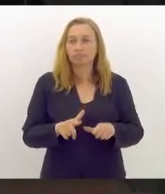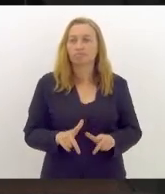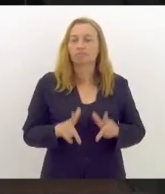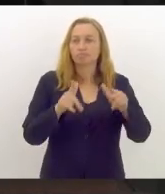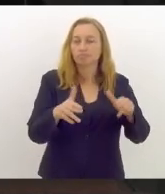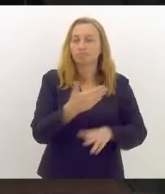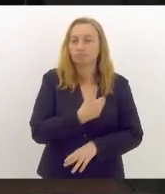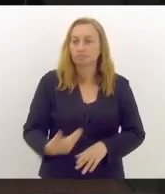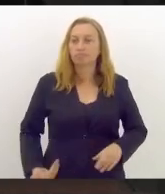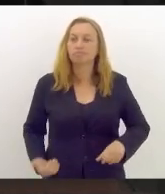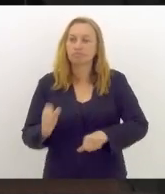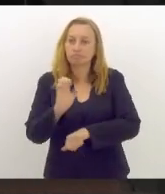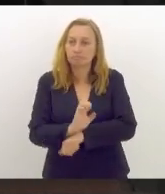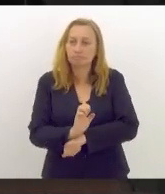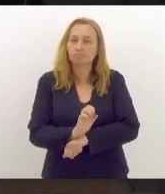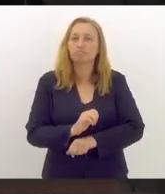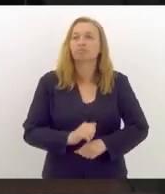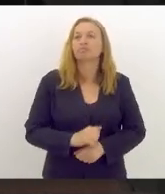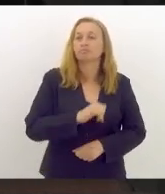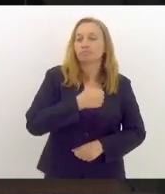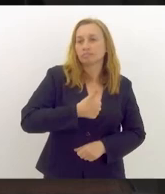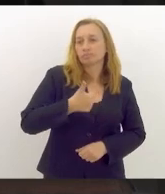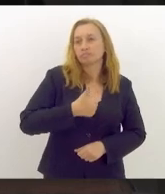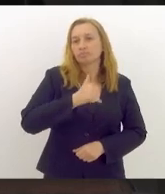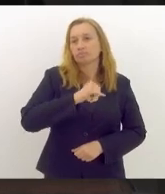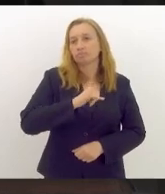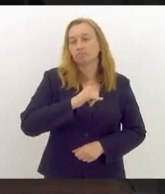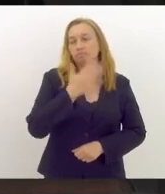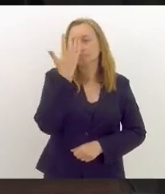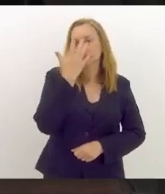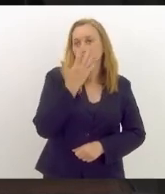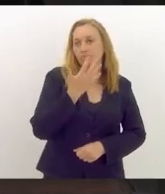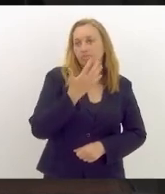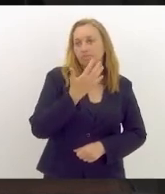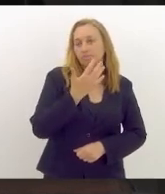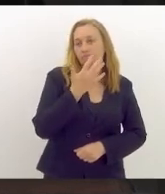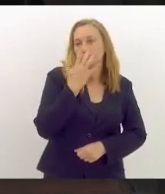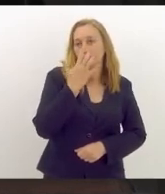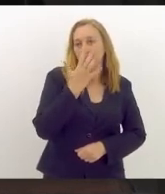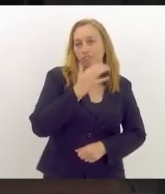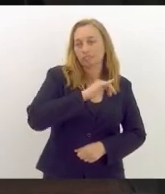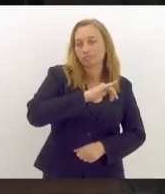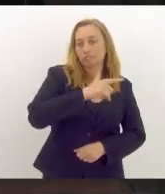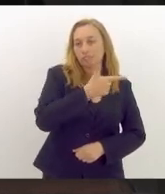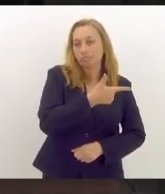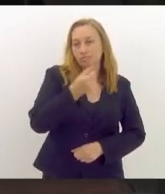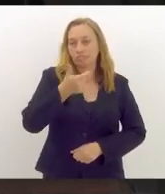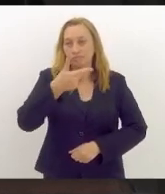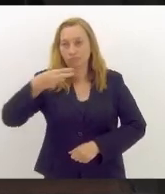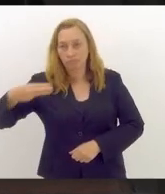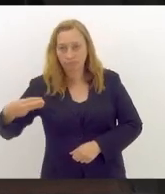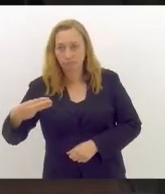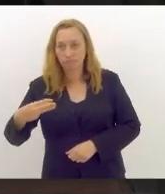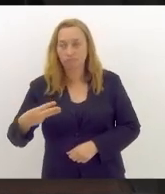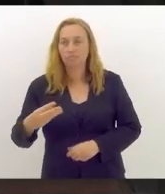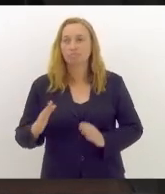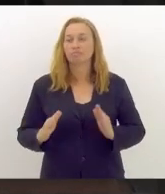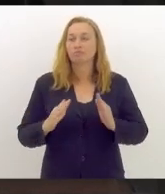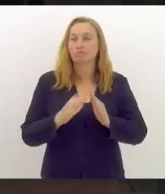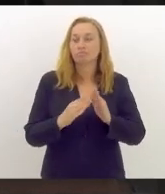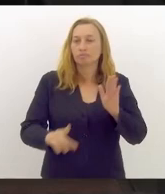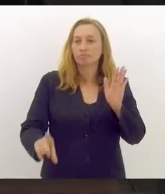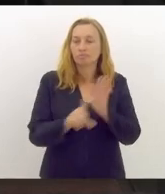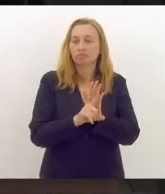governadores de Estado, e a partir de 1º de fevereiro de 2023, as novas escadas parlamentares com as suas representações